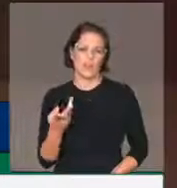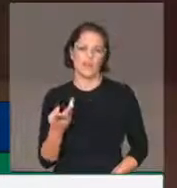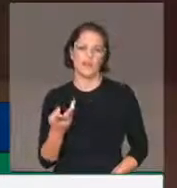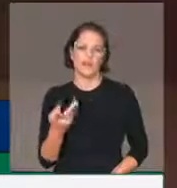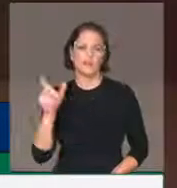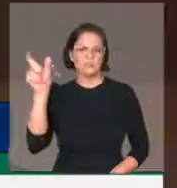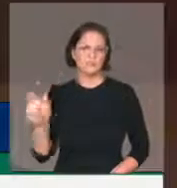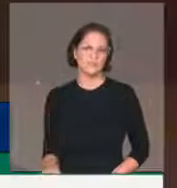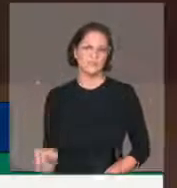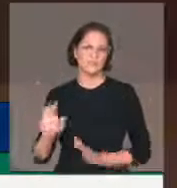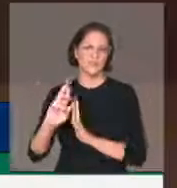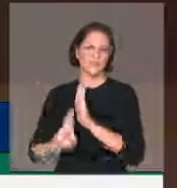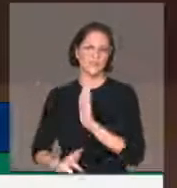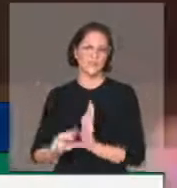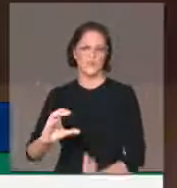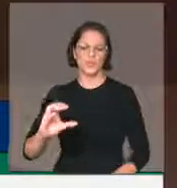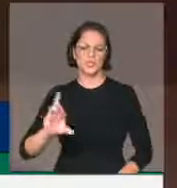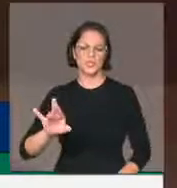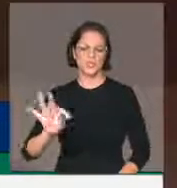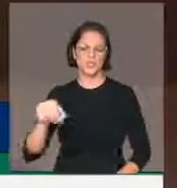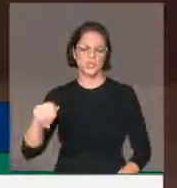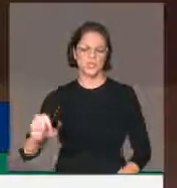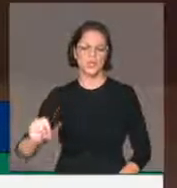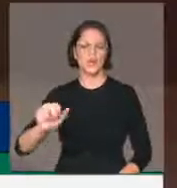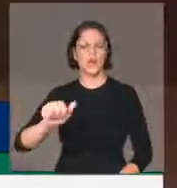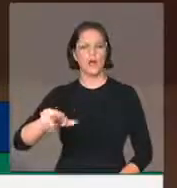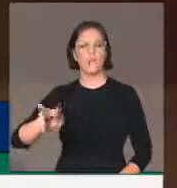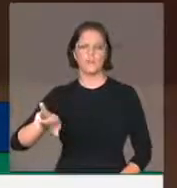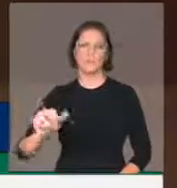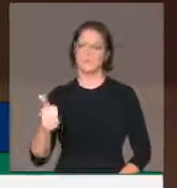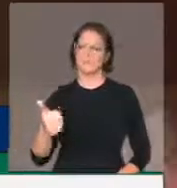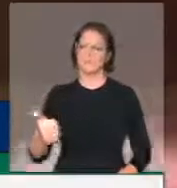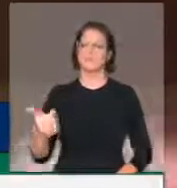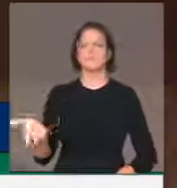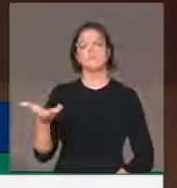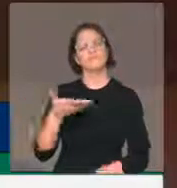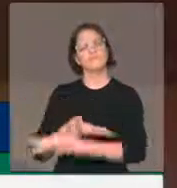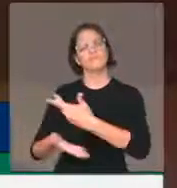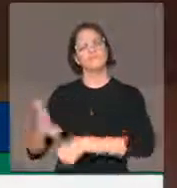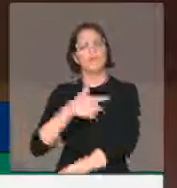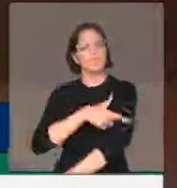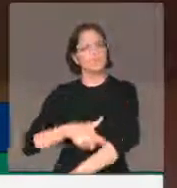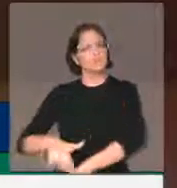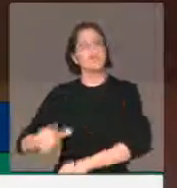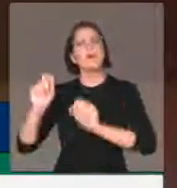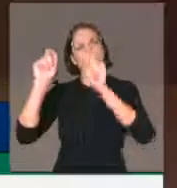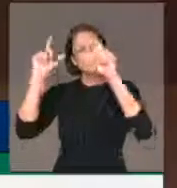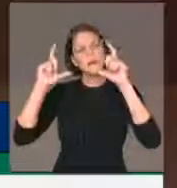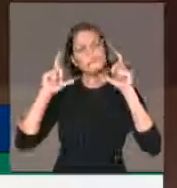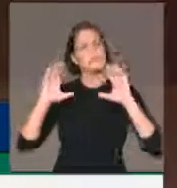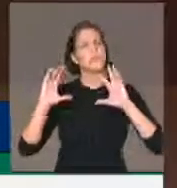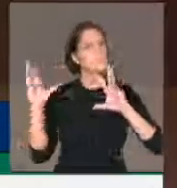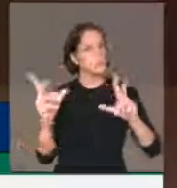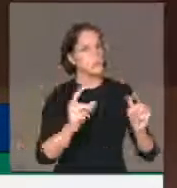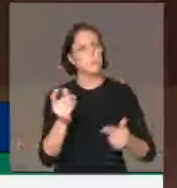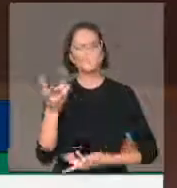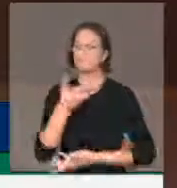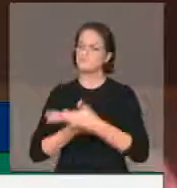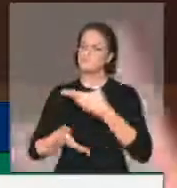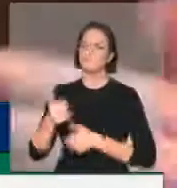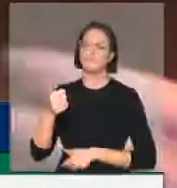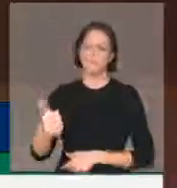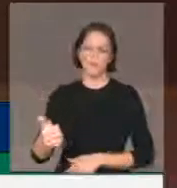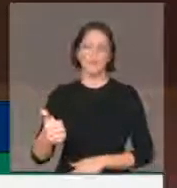ao relator Cristino Auro pela sua abertura para o diálogo, pela sua gentileza, pela sua atenção por todos nós. Deputado Cristino,